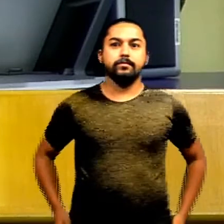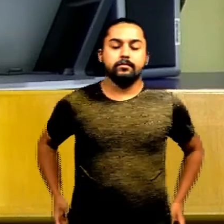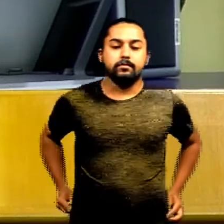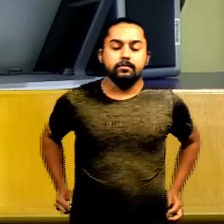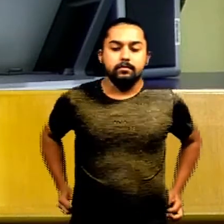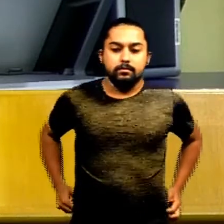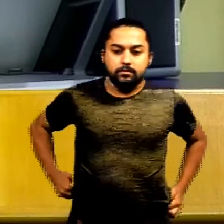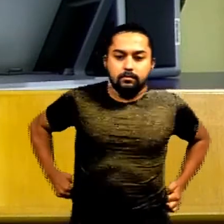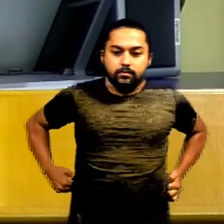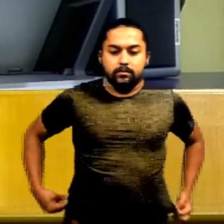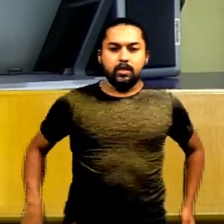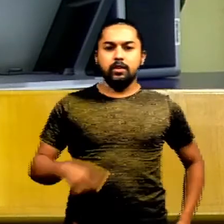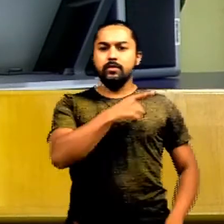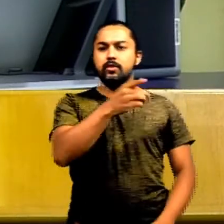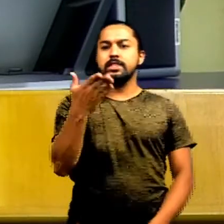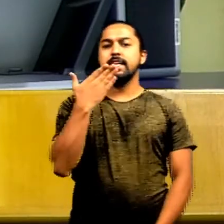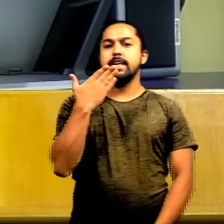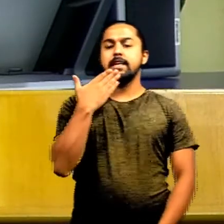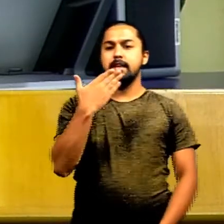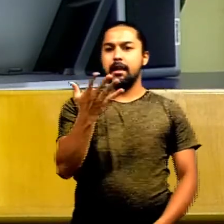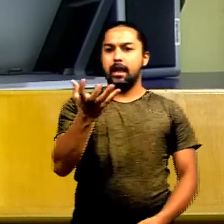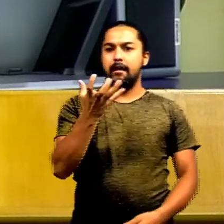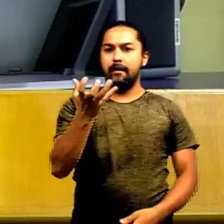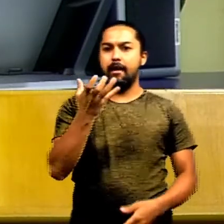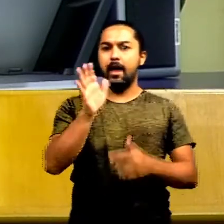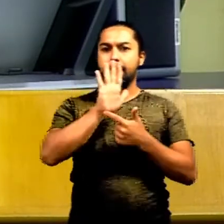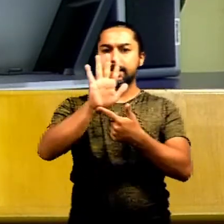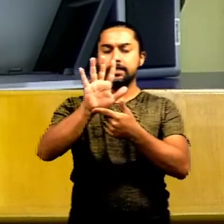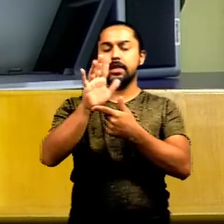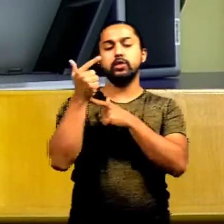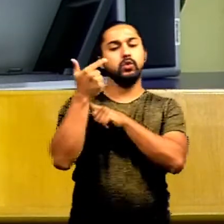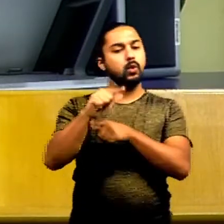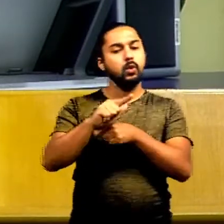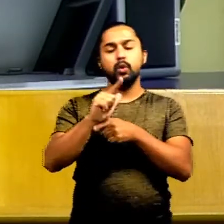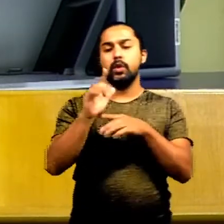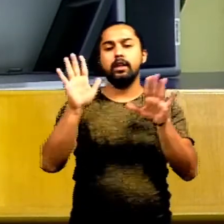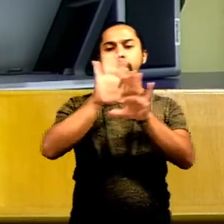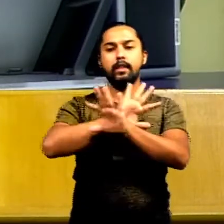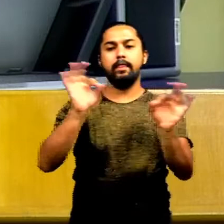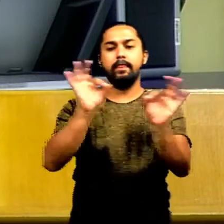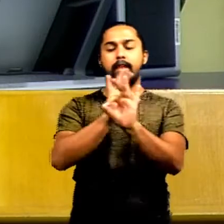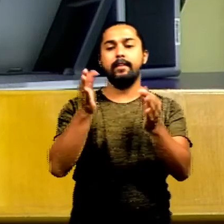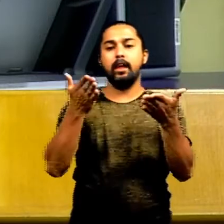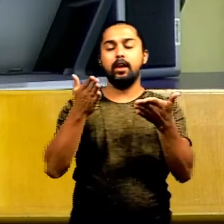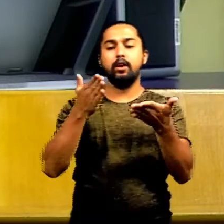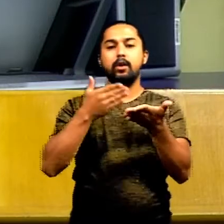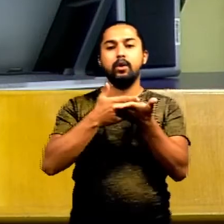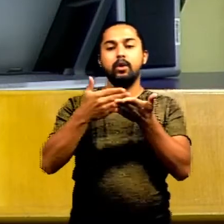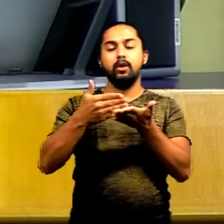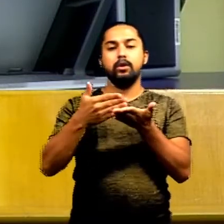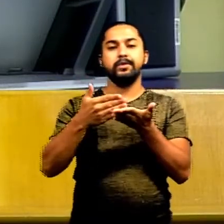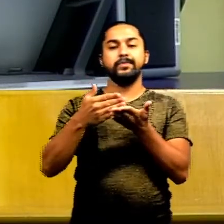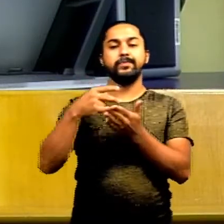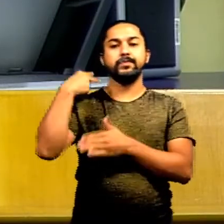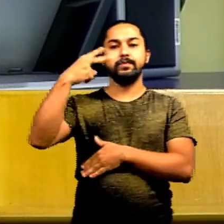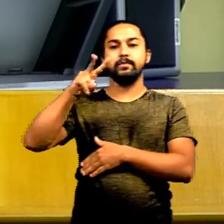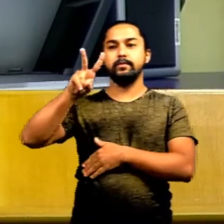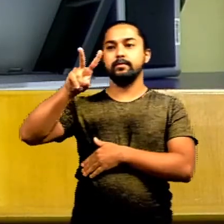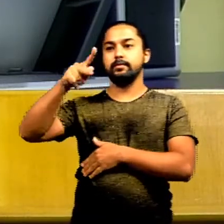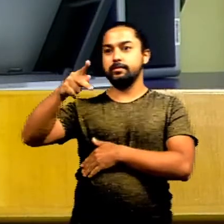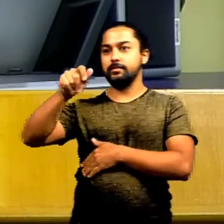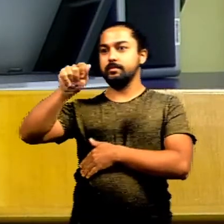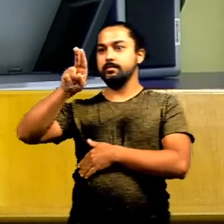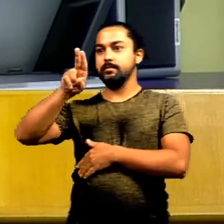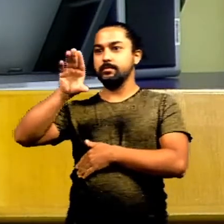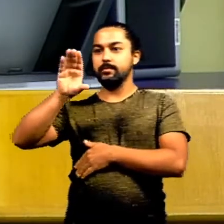Algum dos senhores vereadores ainda deseja apresentar matérias, não havendo pequeno expediente por ordem de inscrição, iluso vereador Paulo Magalhães. 10